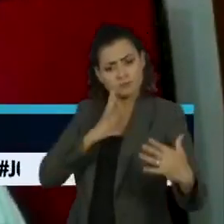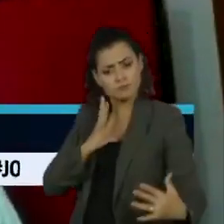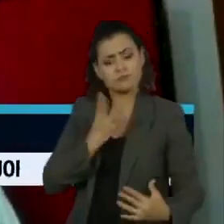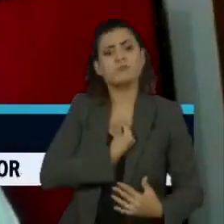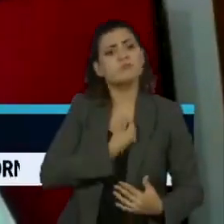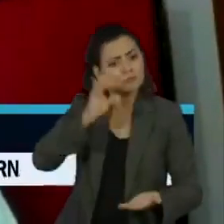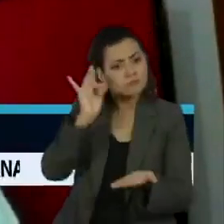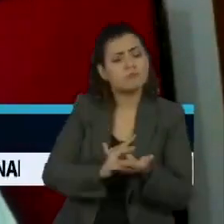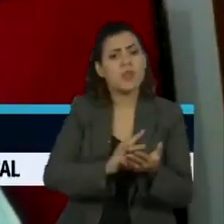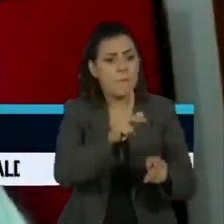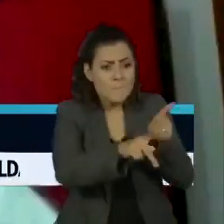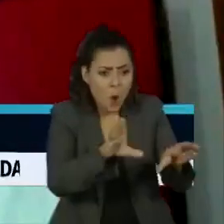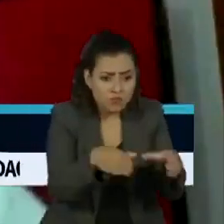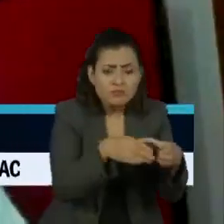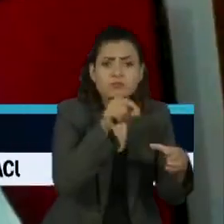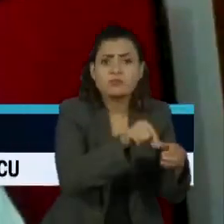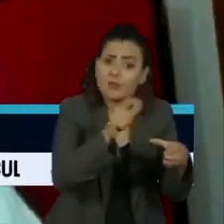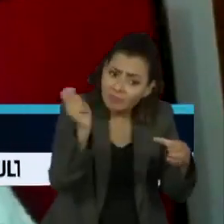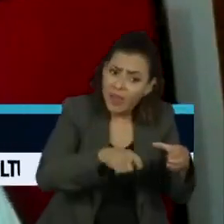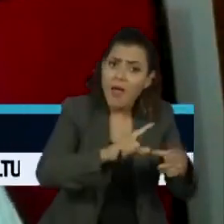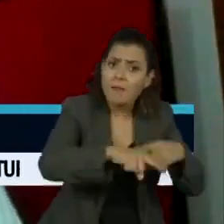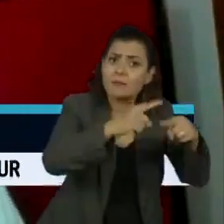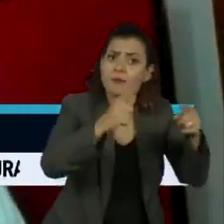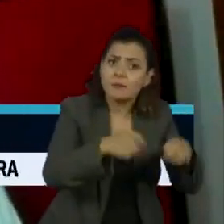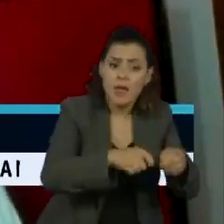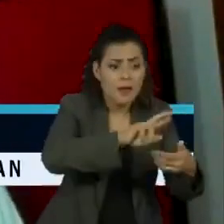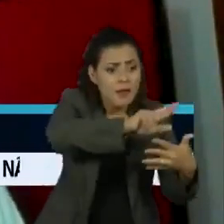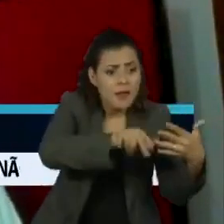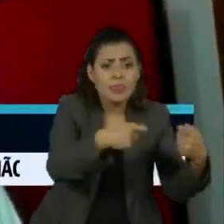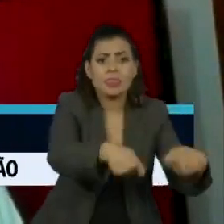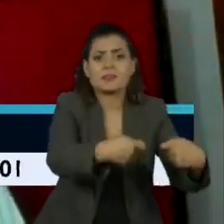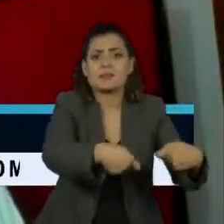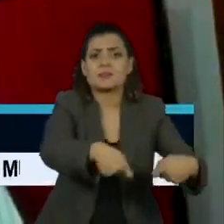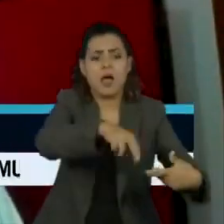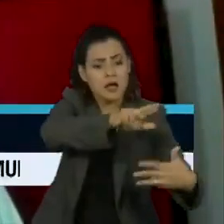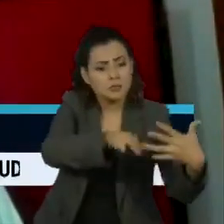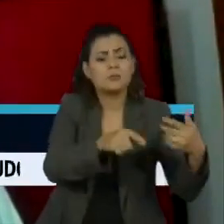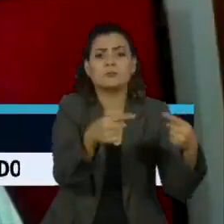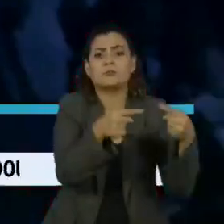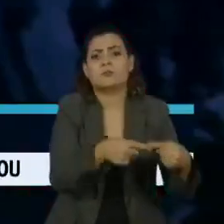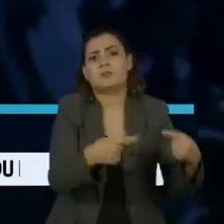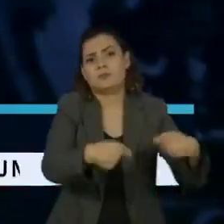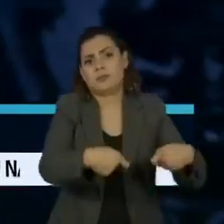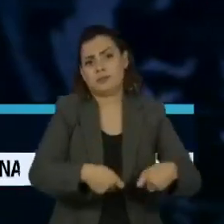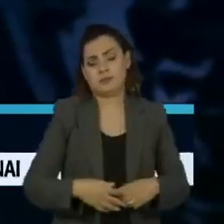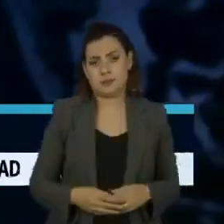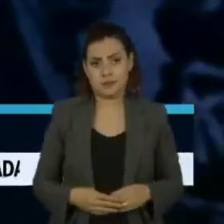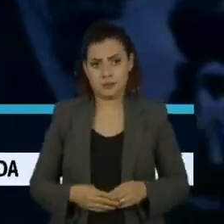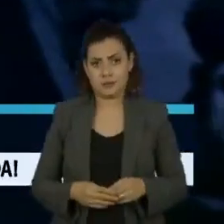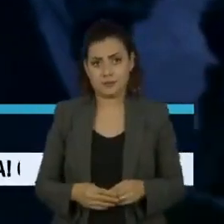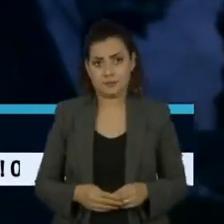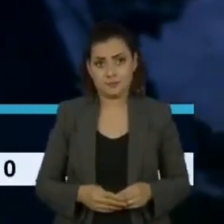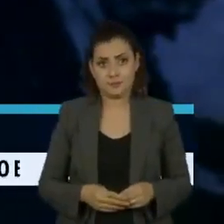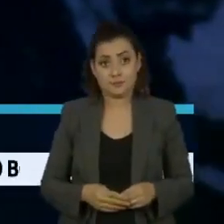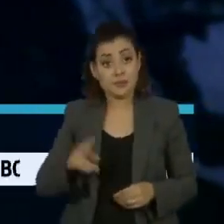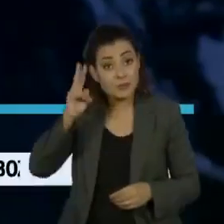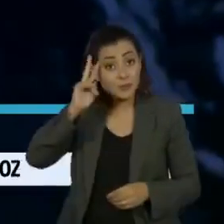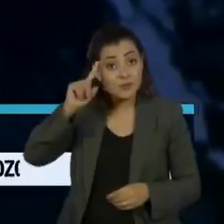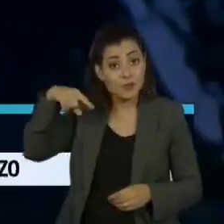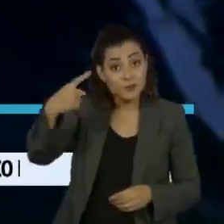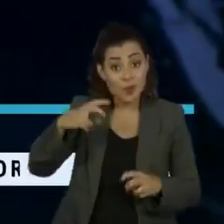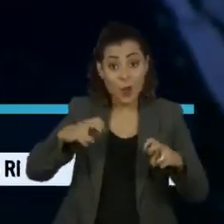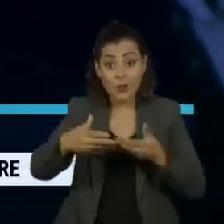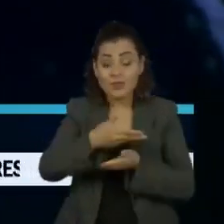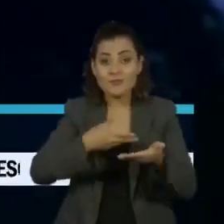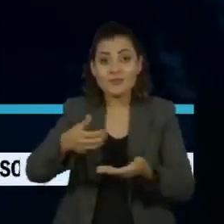perceber que essa população também tem demandas e que elas precisam ser atendidas. E na próxima segunda-feira,